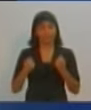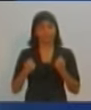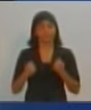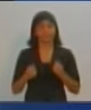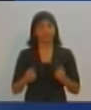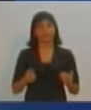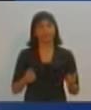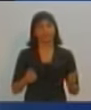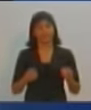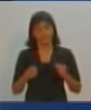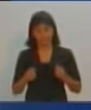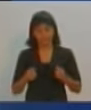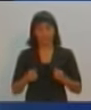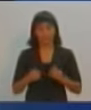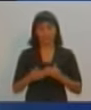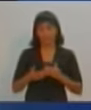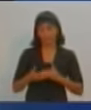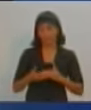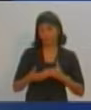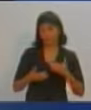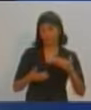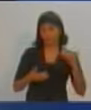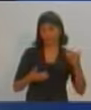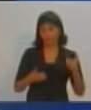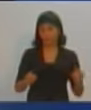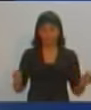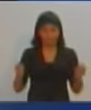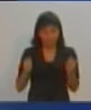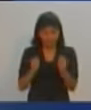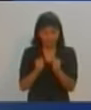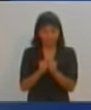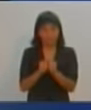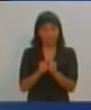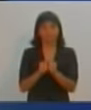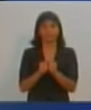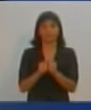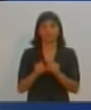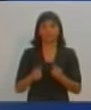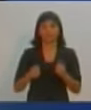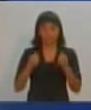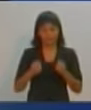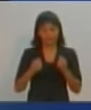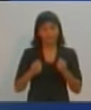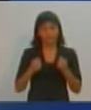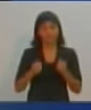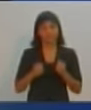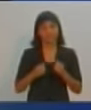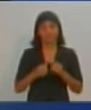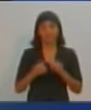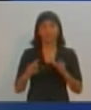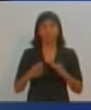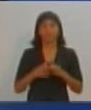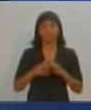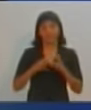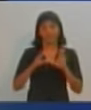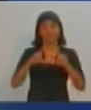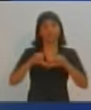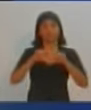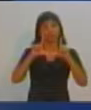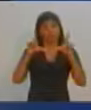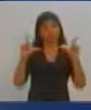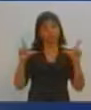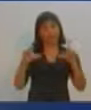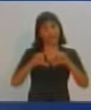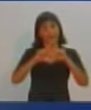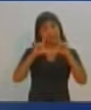estão querendo sair de Prudente, muitas empresas querendo fechar no nosso município. Nós vamos fortalecer essas empresas para que elas não fechem, não baixem as